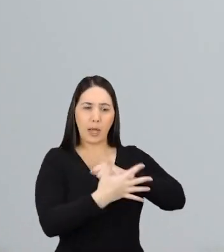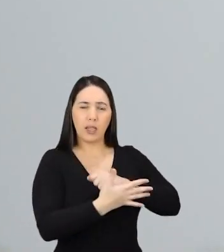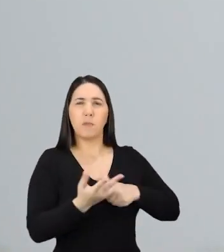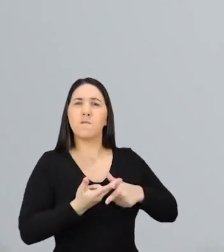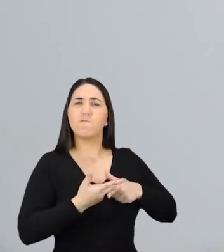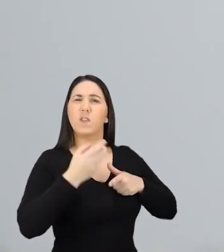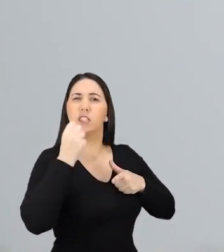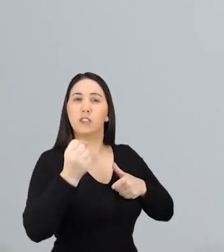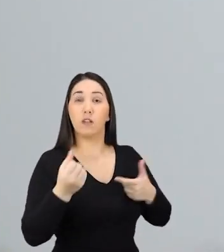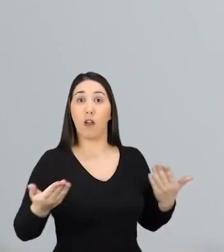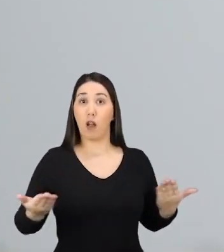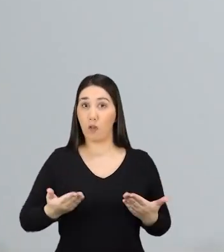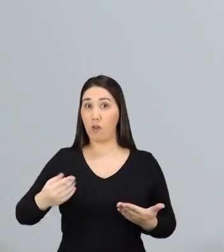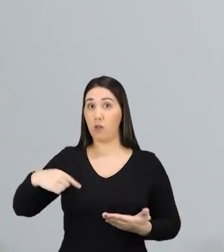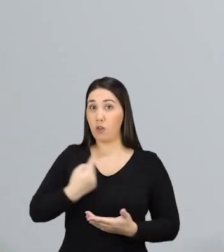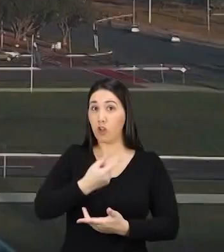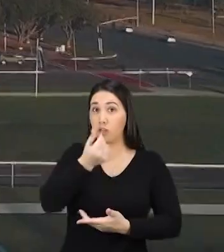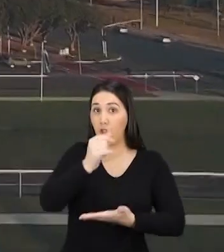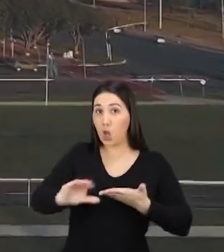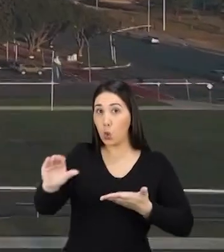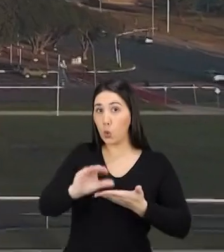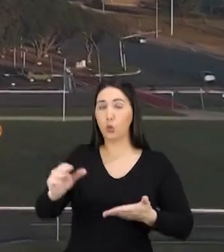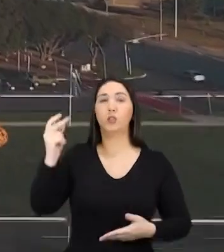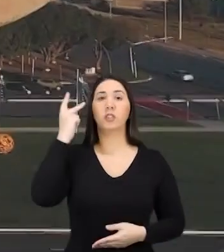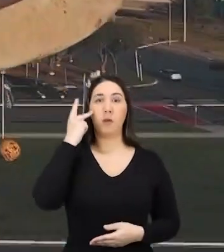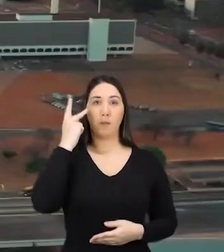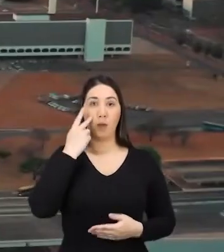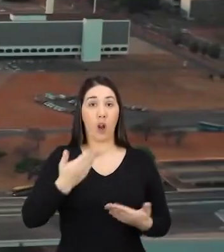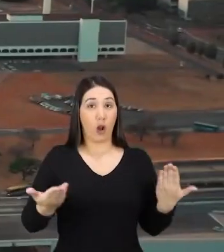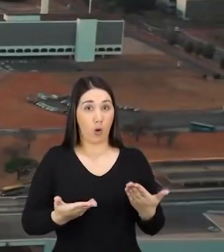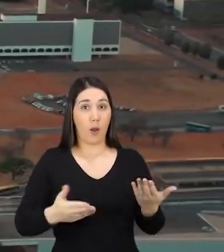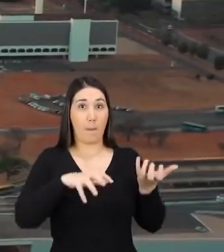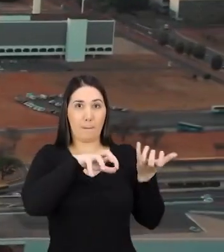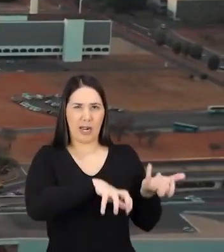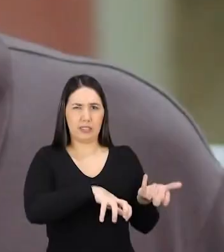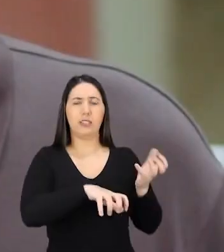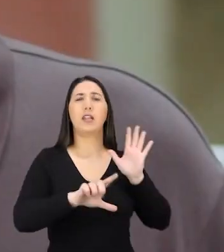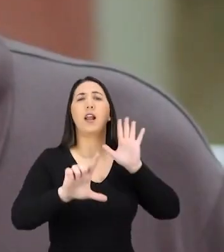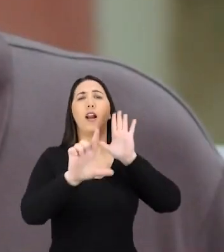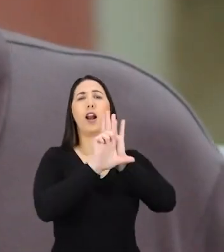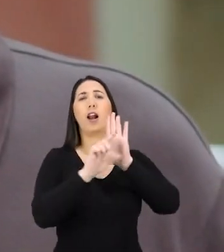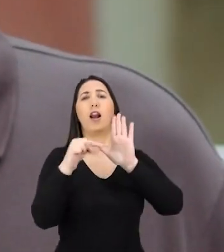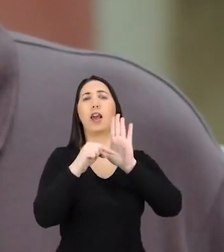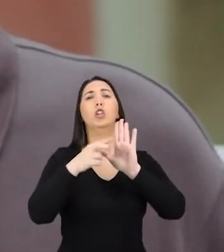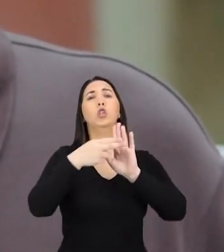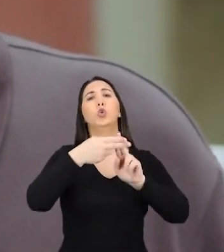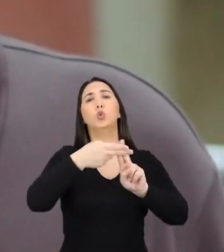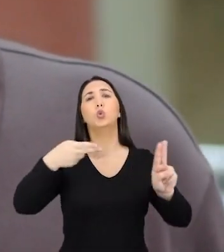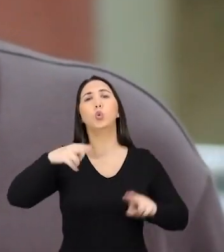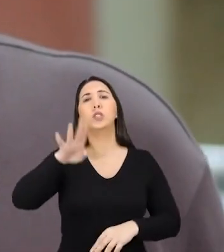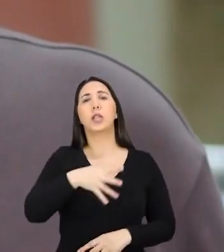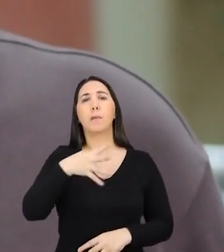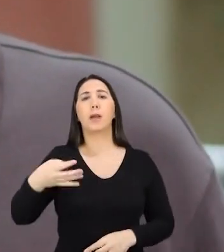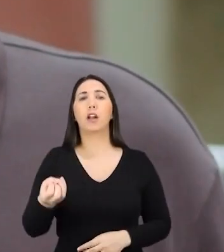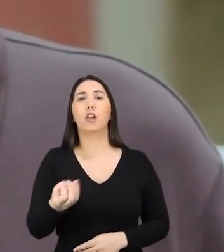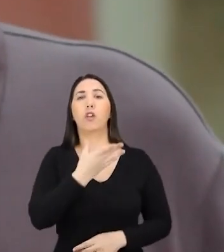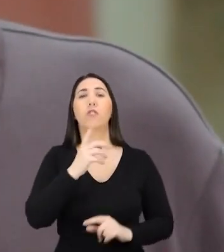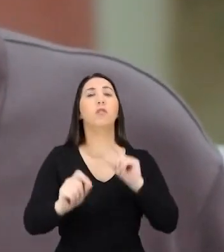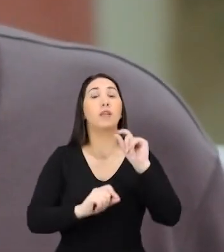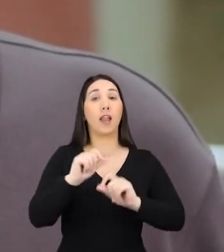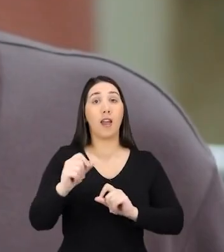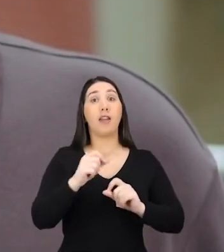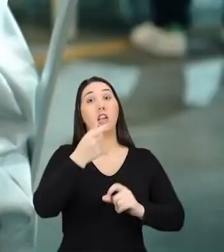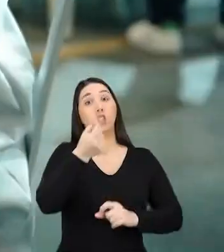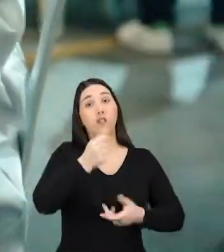ajudar a trazer mais recursos pro nosso estado. Em Brasília, vou fazer a lei da nova tabela SUS, garantindo mais repasses para exames